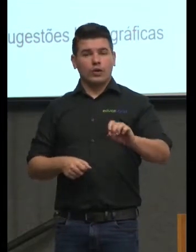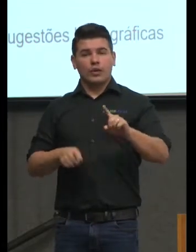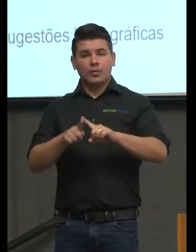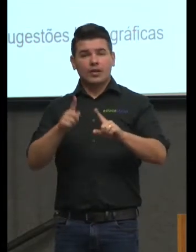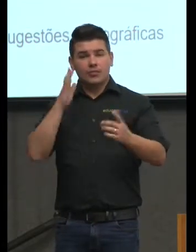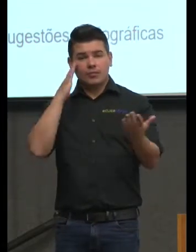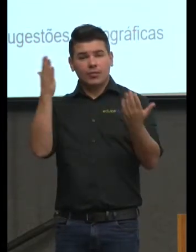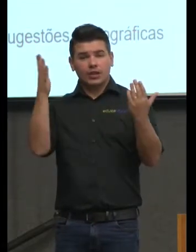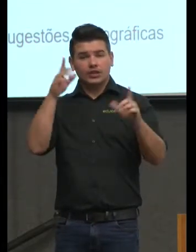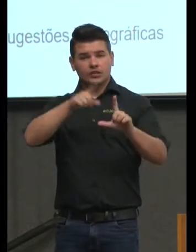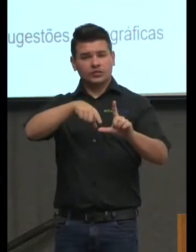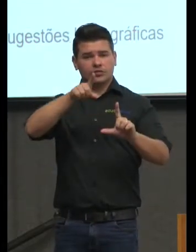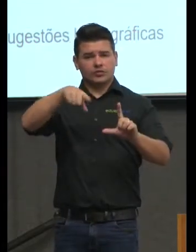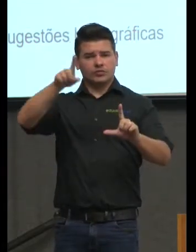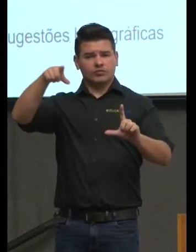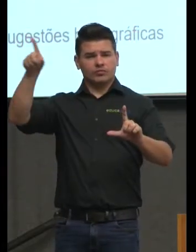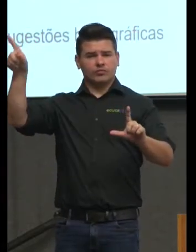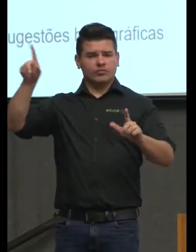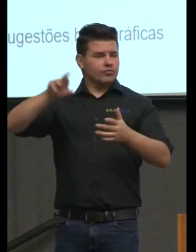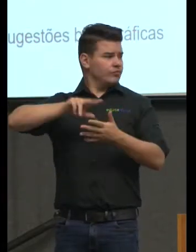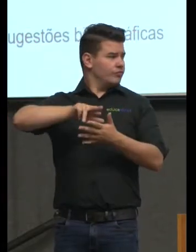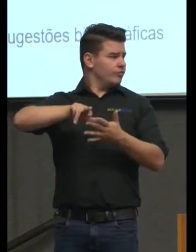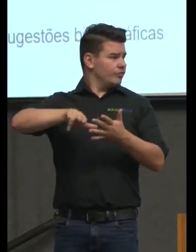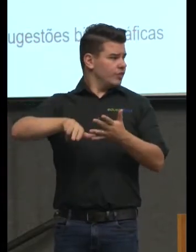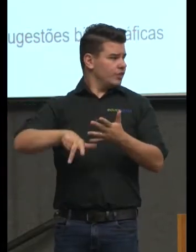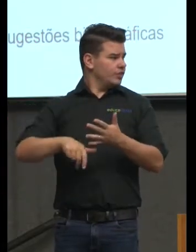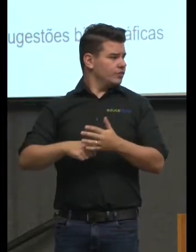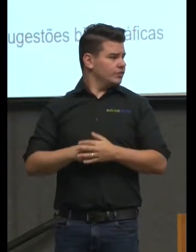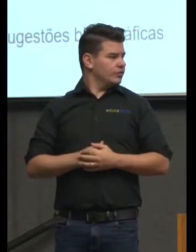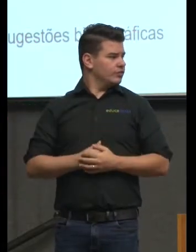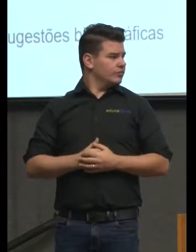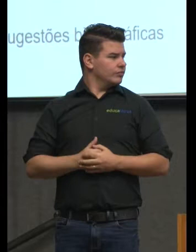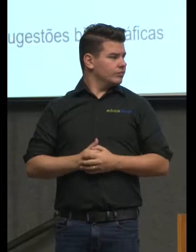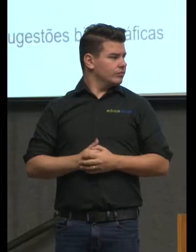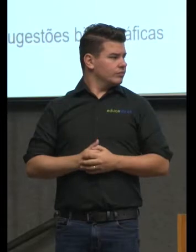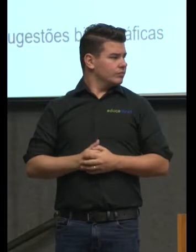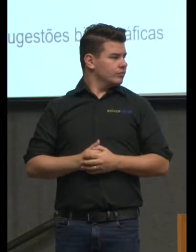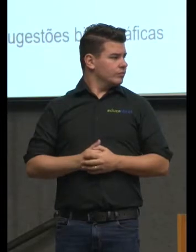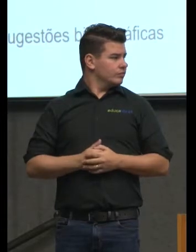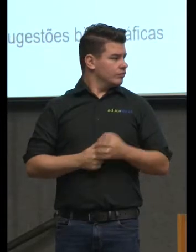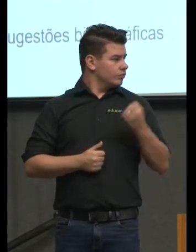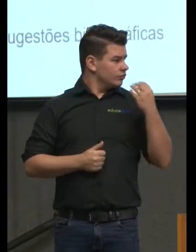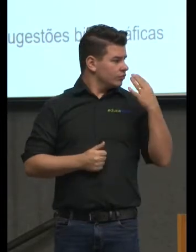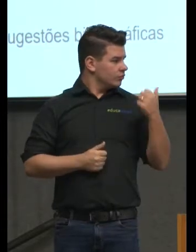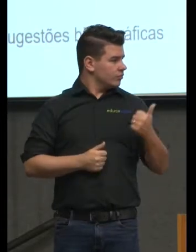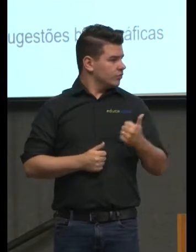estimativa etc e agora está dando certo Nilson?